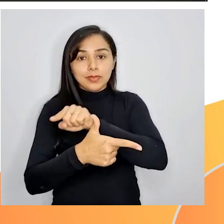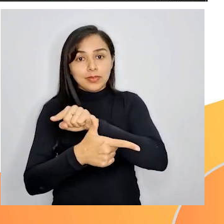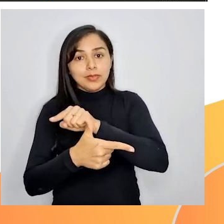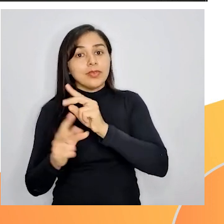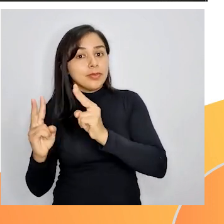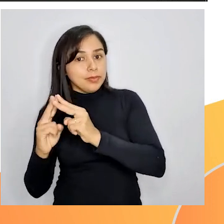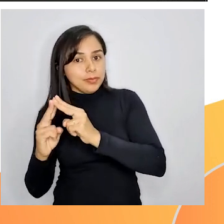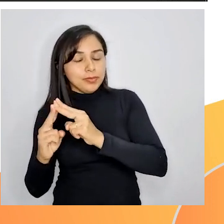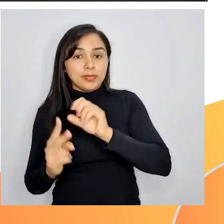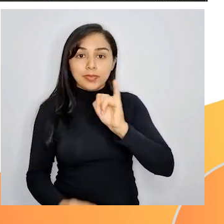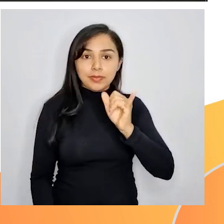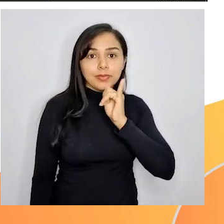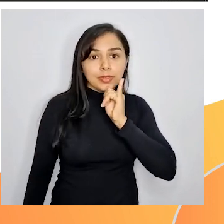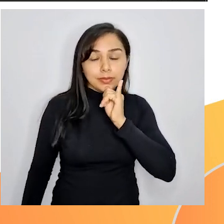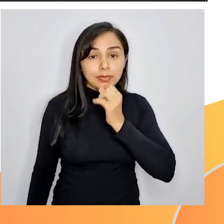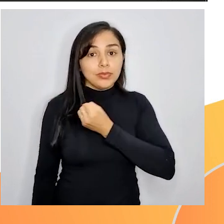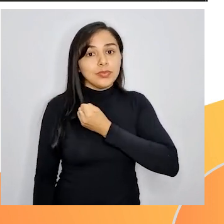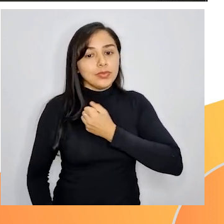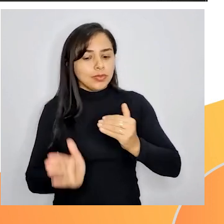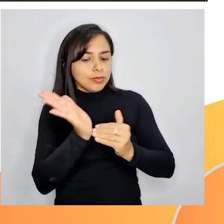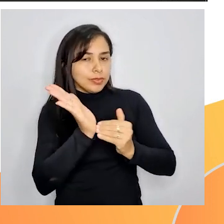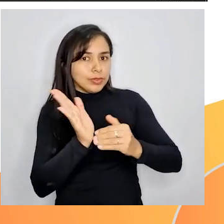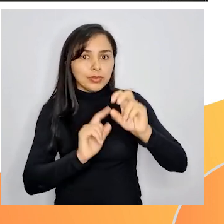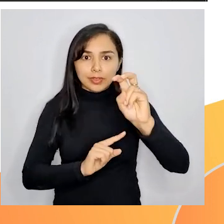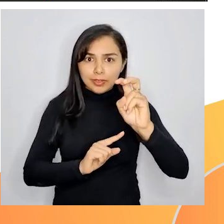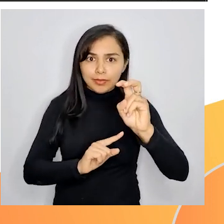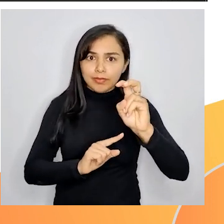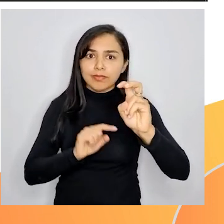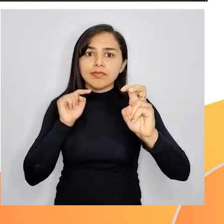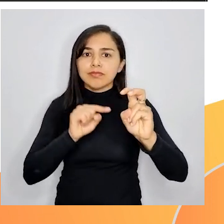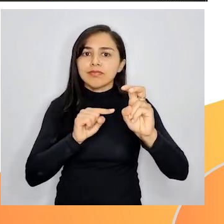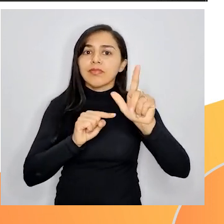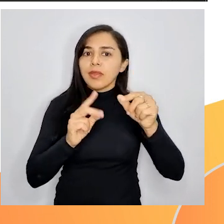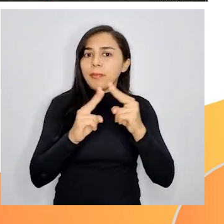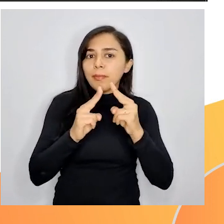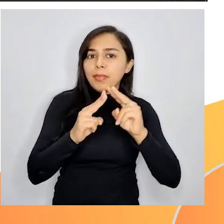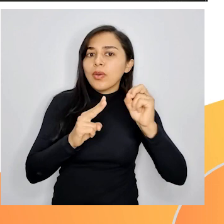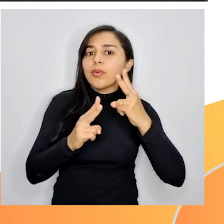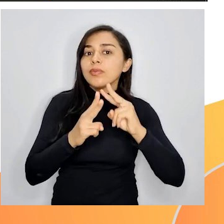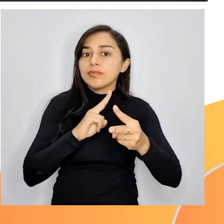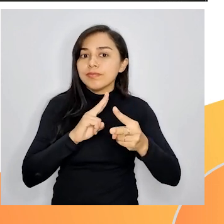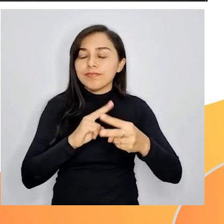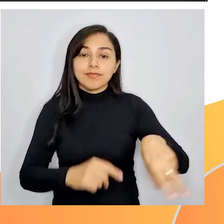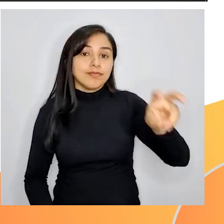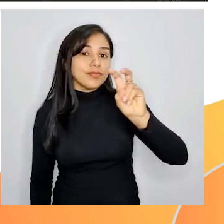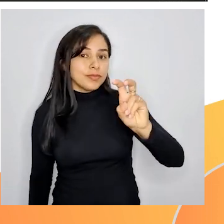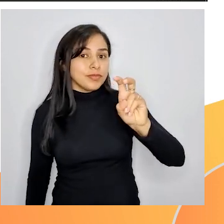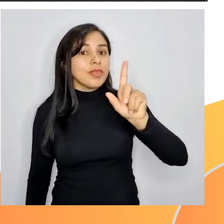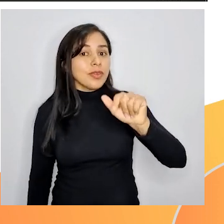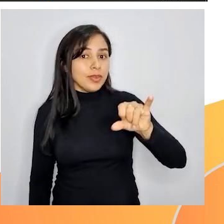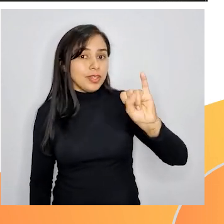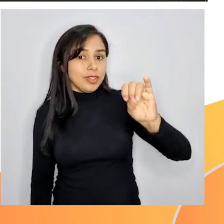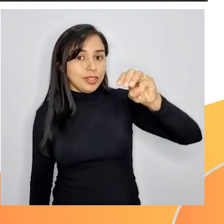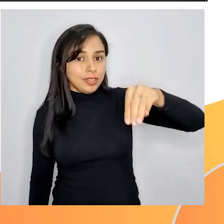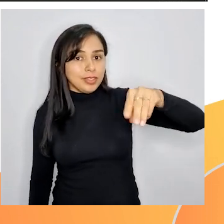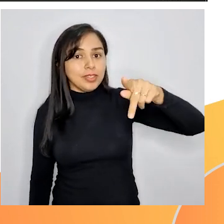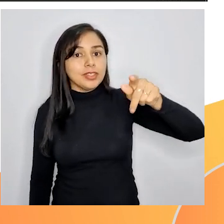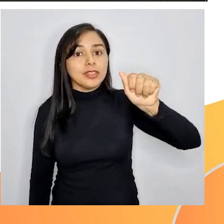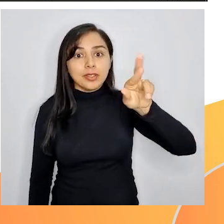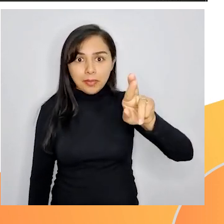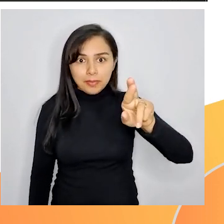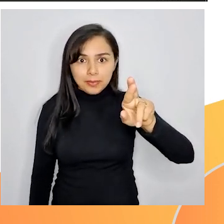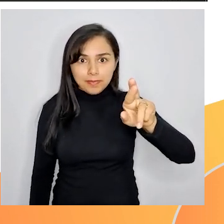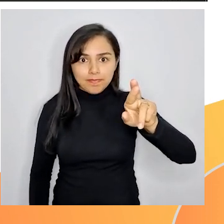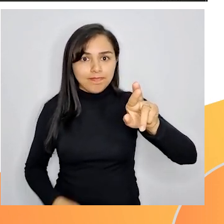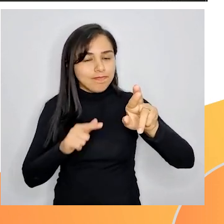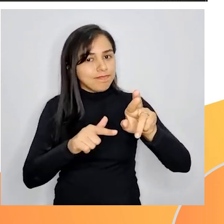5, ele vai ser par ou ímpar? Percebemos que 5 é ímpar. Então, se o número finalizar em 5, ele será ímpar